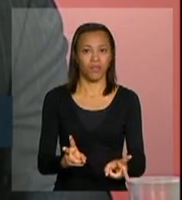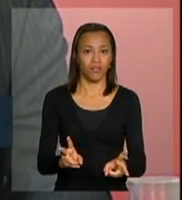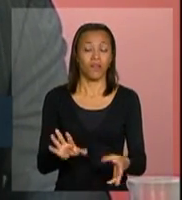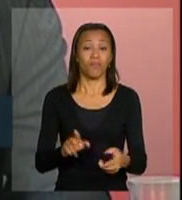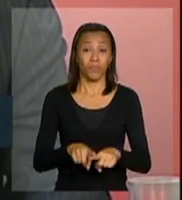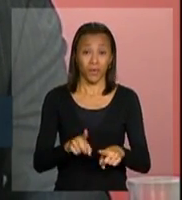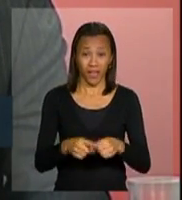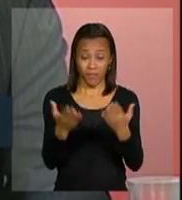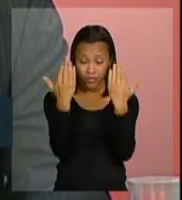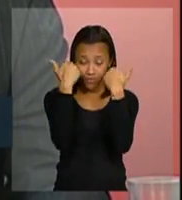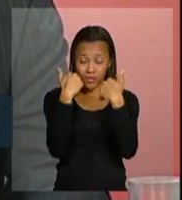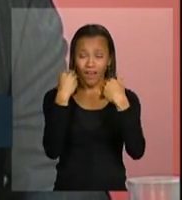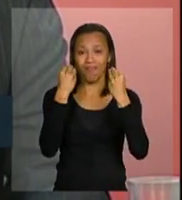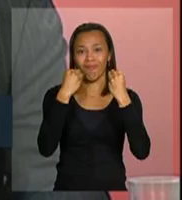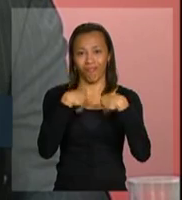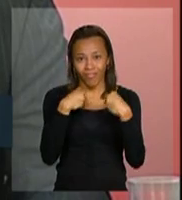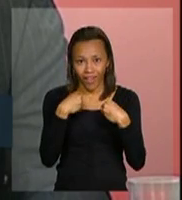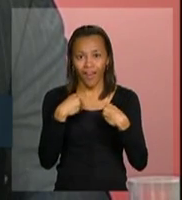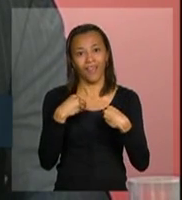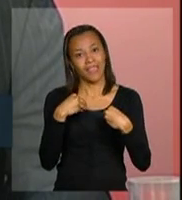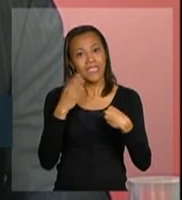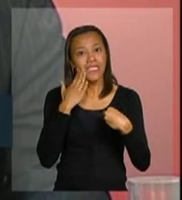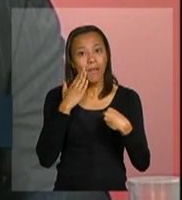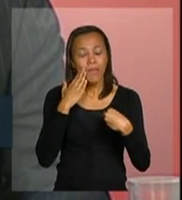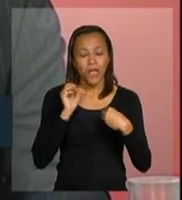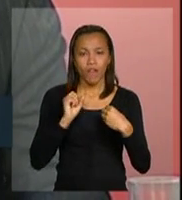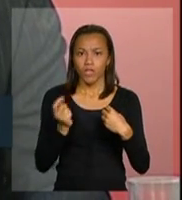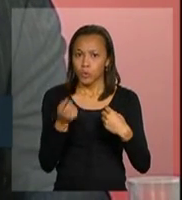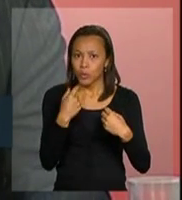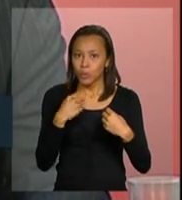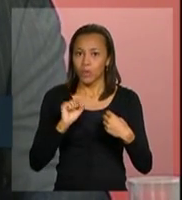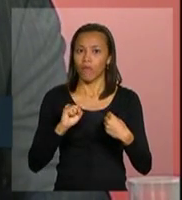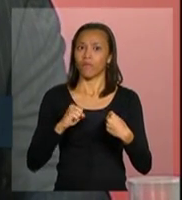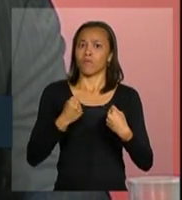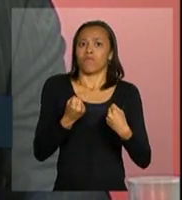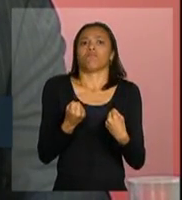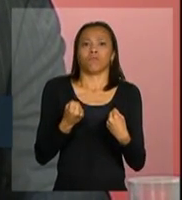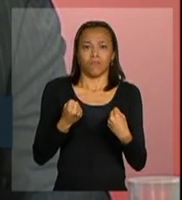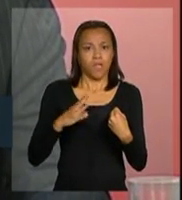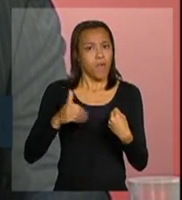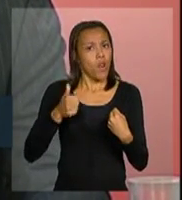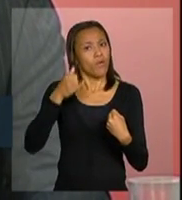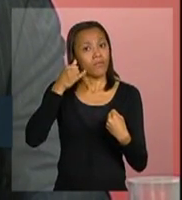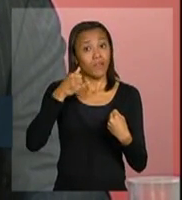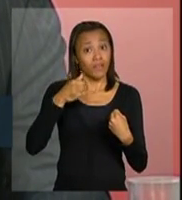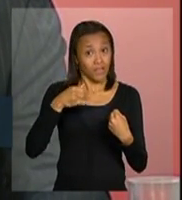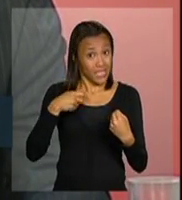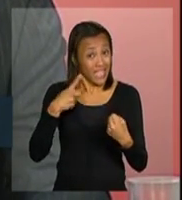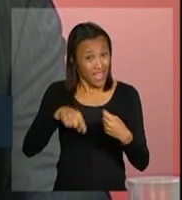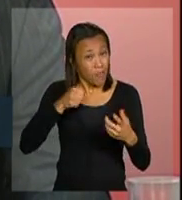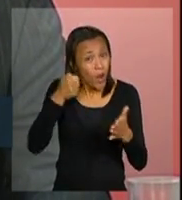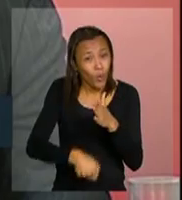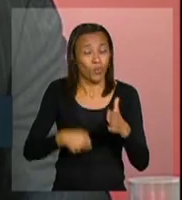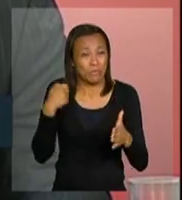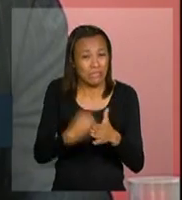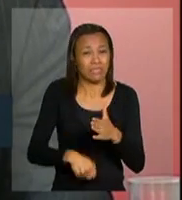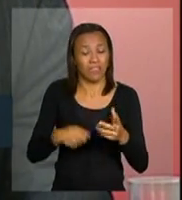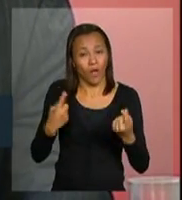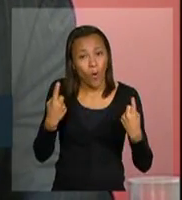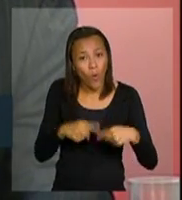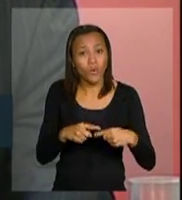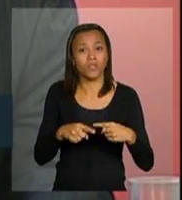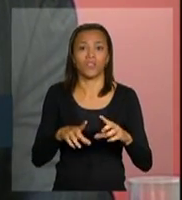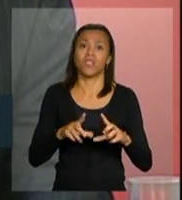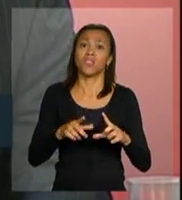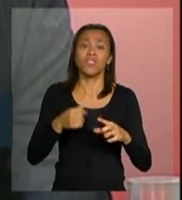que a infecção pelo HIV traz. E é muito bom para o enfrentamento na luta contra a AIDS, porque reduz o